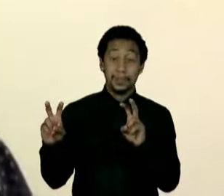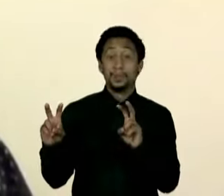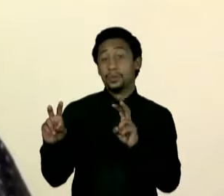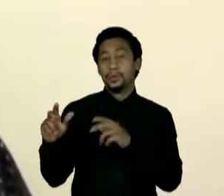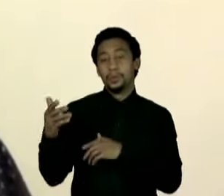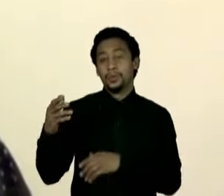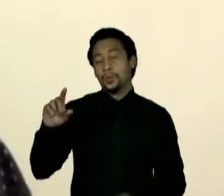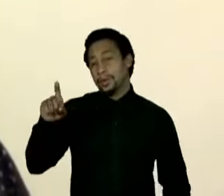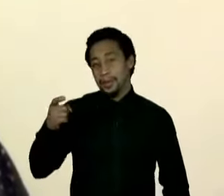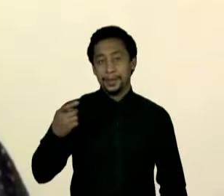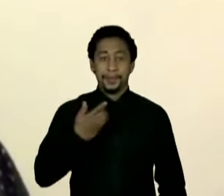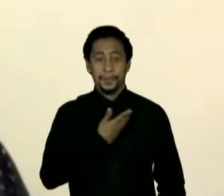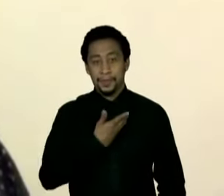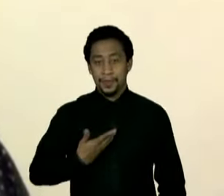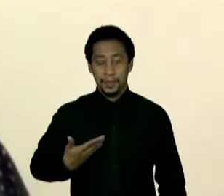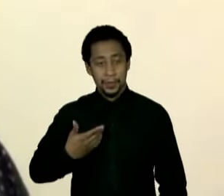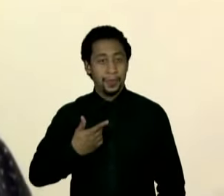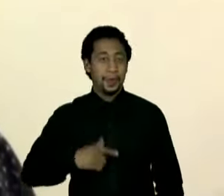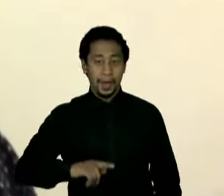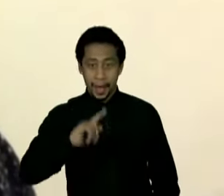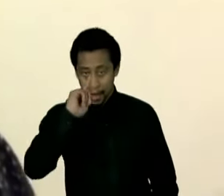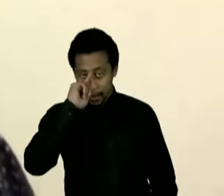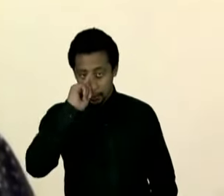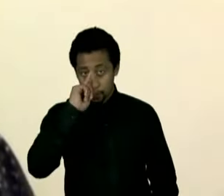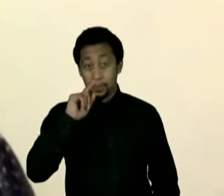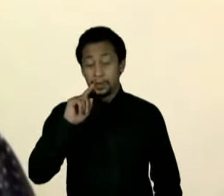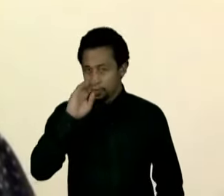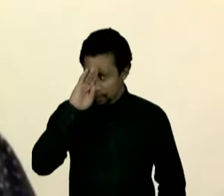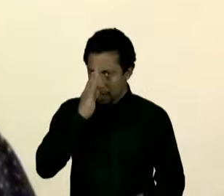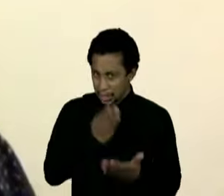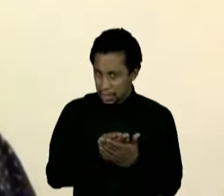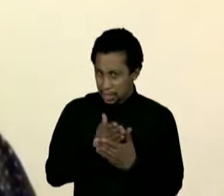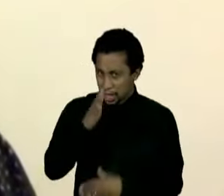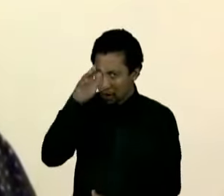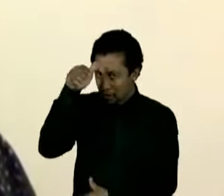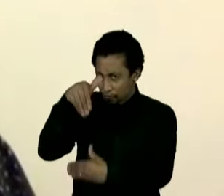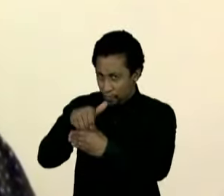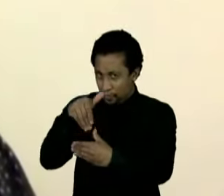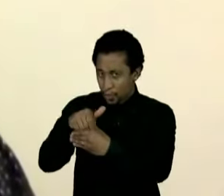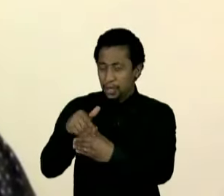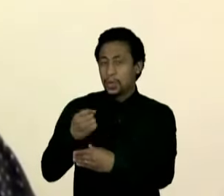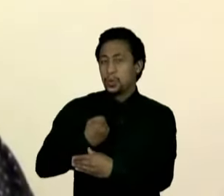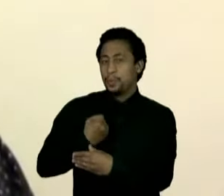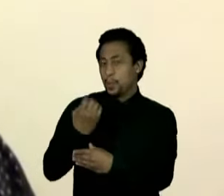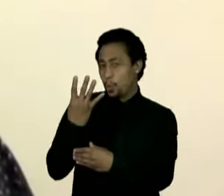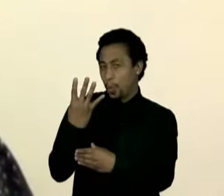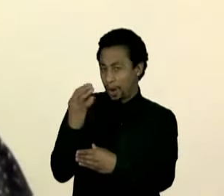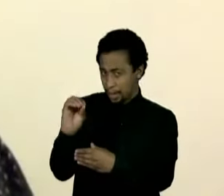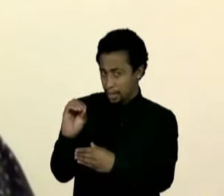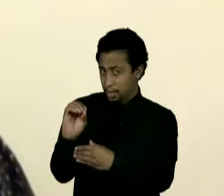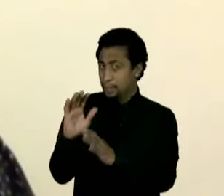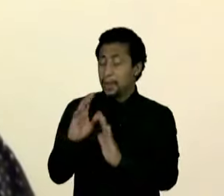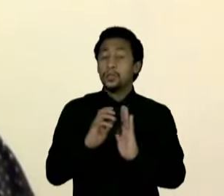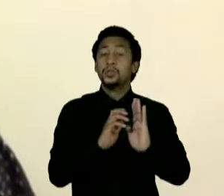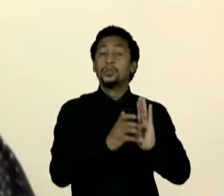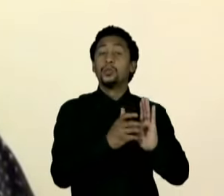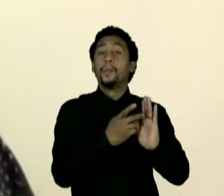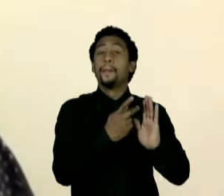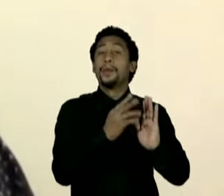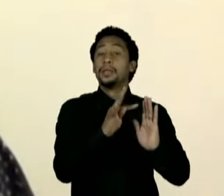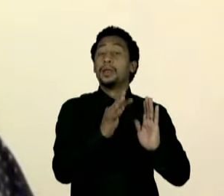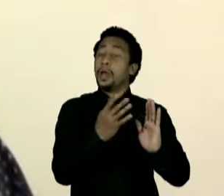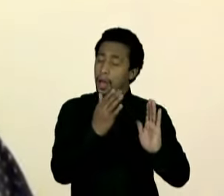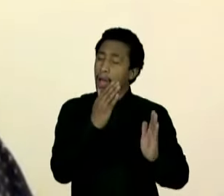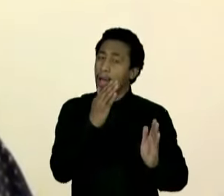Alckmin, que o senhor tem certeza que ele votaria 40, o PT aposta justamente nessa parceria Lula-Alckmin também para